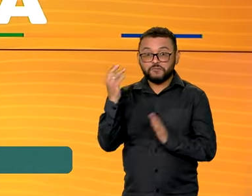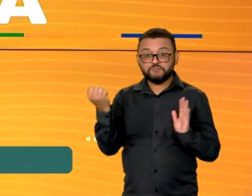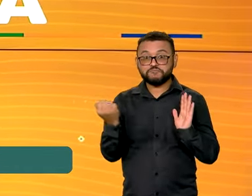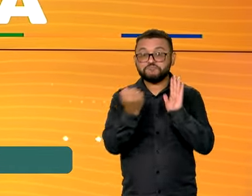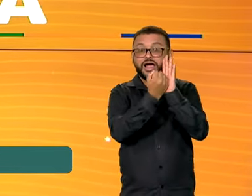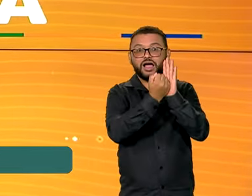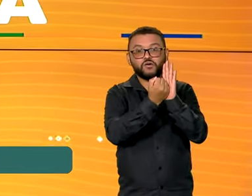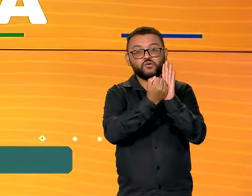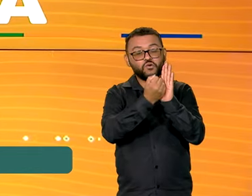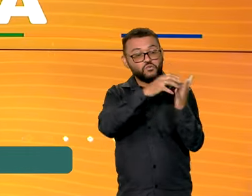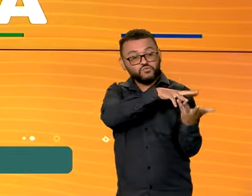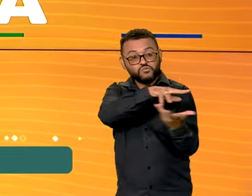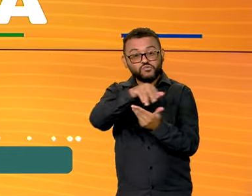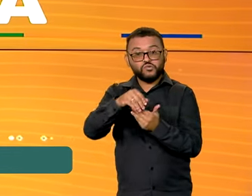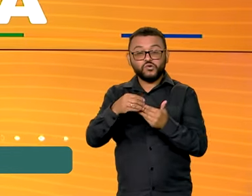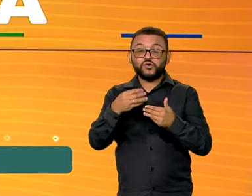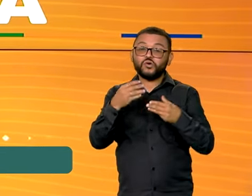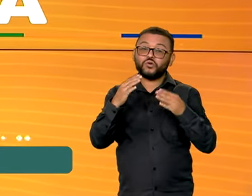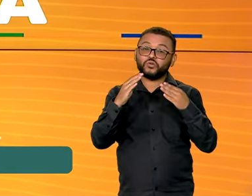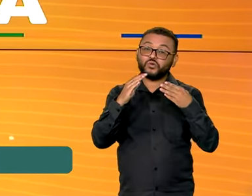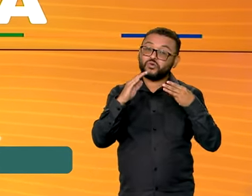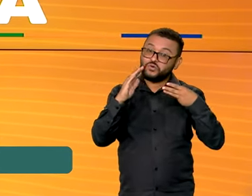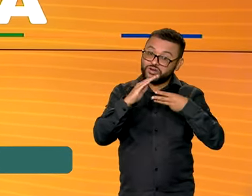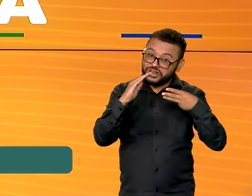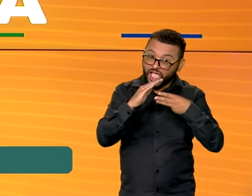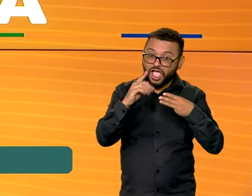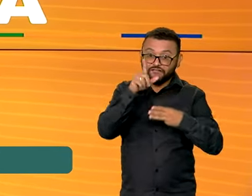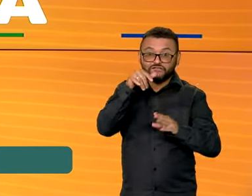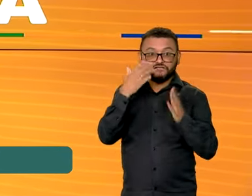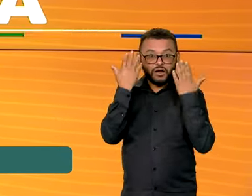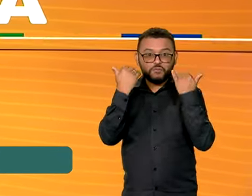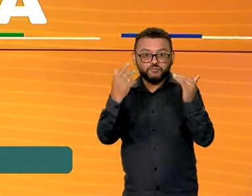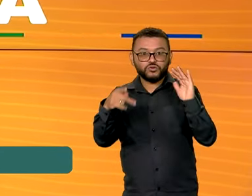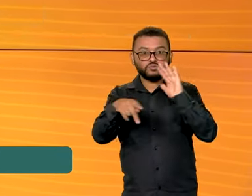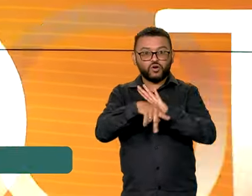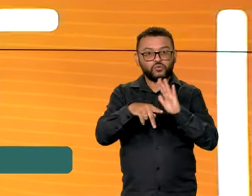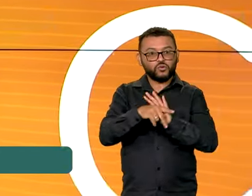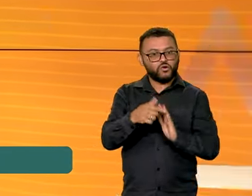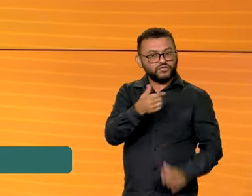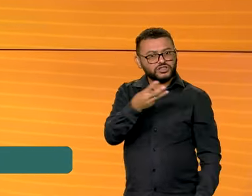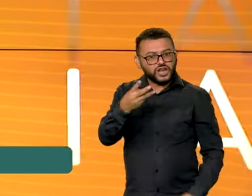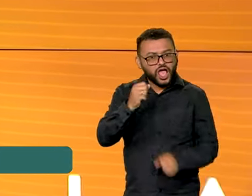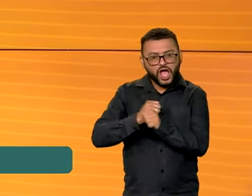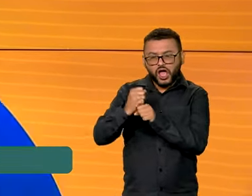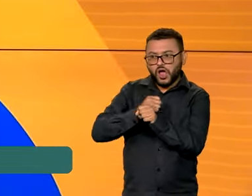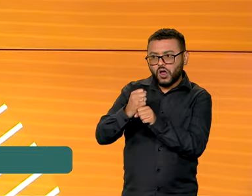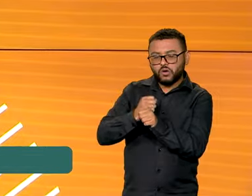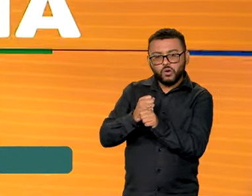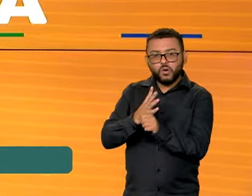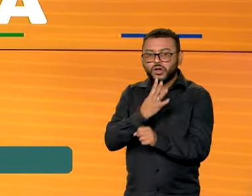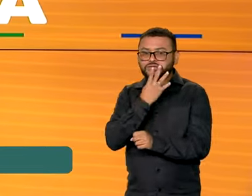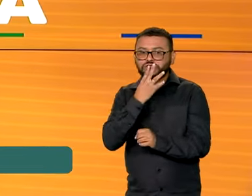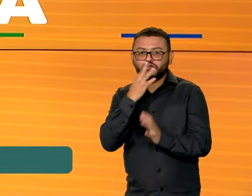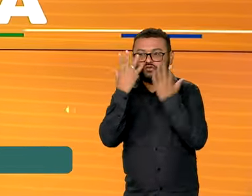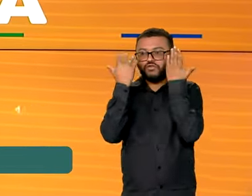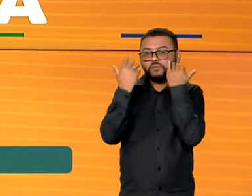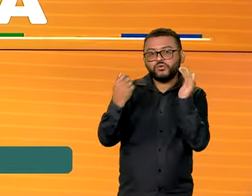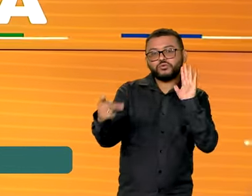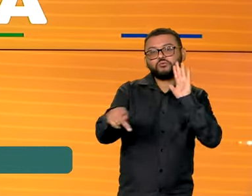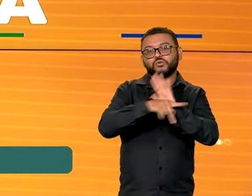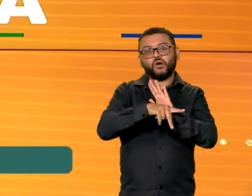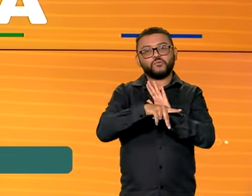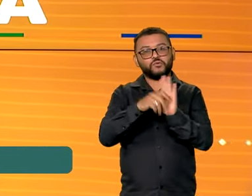de Patrimônio Mundial da Unesco. É a primeira vez em 23 anos que o Brasil tem um patrimônio natural